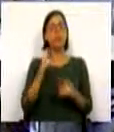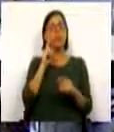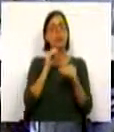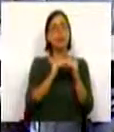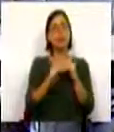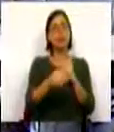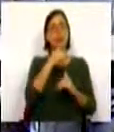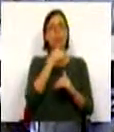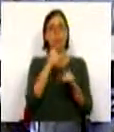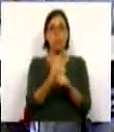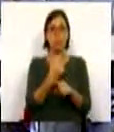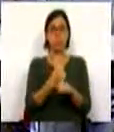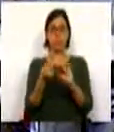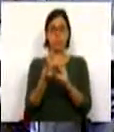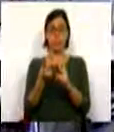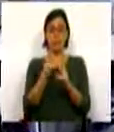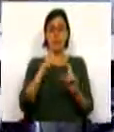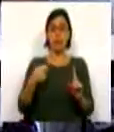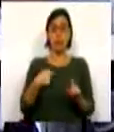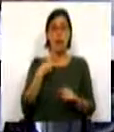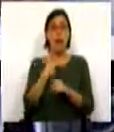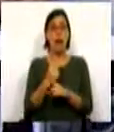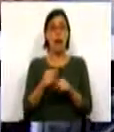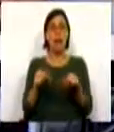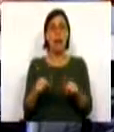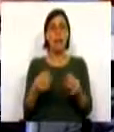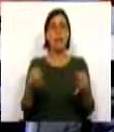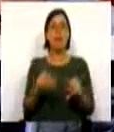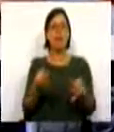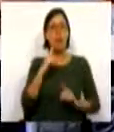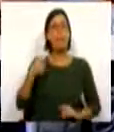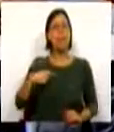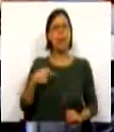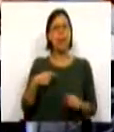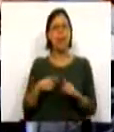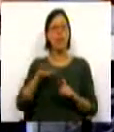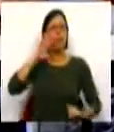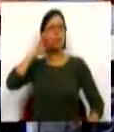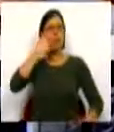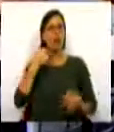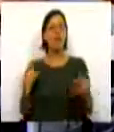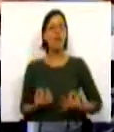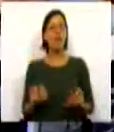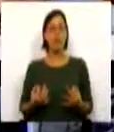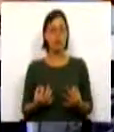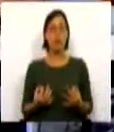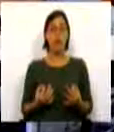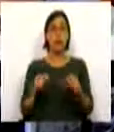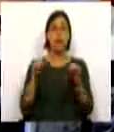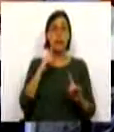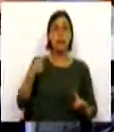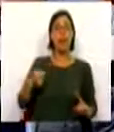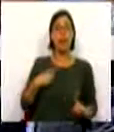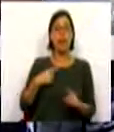sustentabilidade. São estes os pensionistas que tiveram a sua pensão prejudicada, são estes os